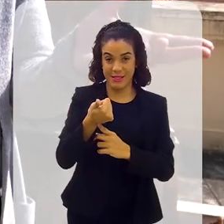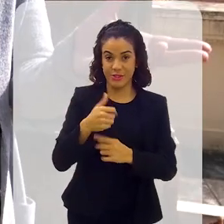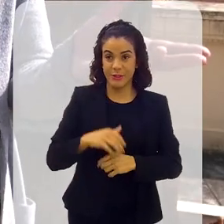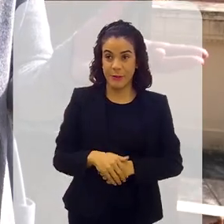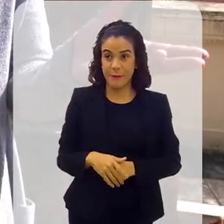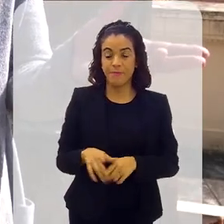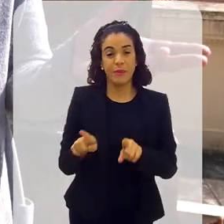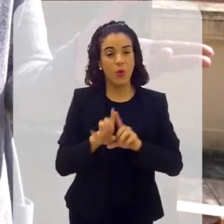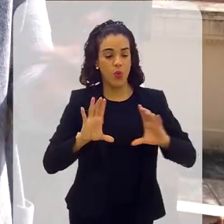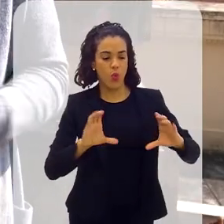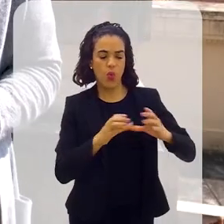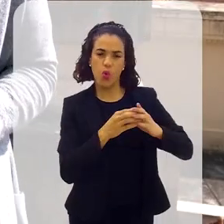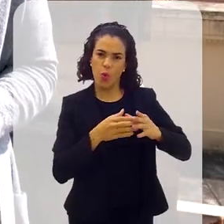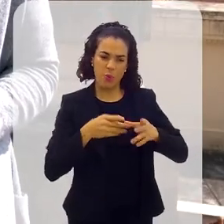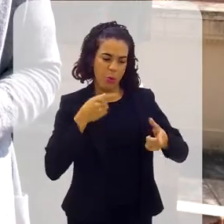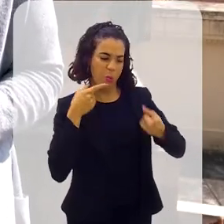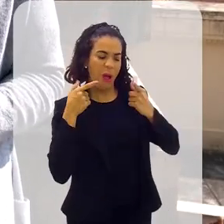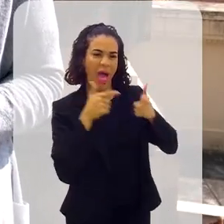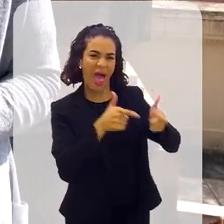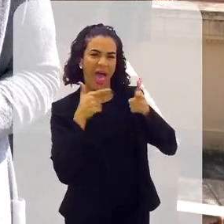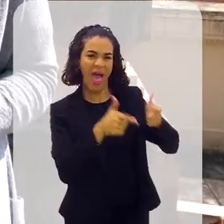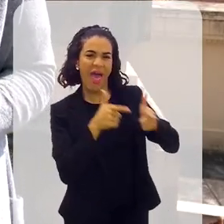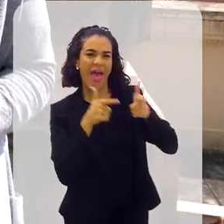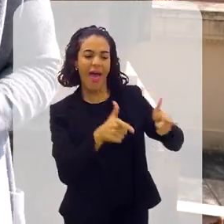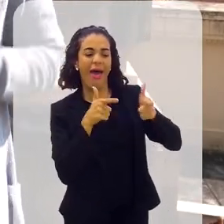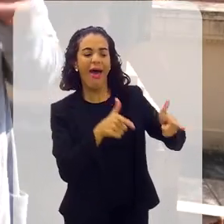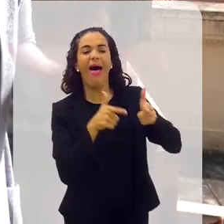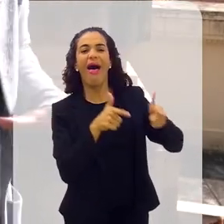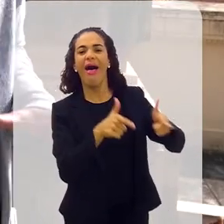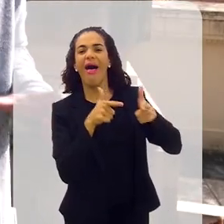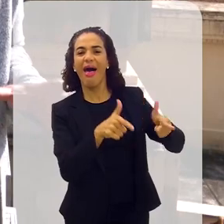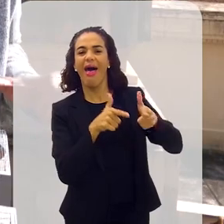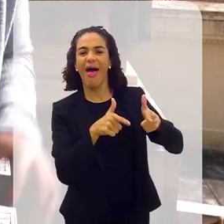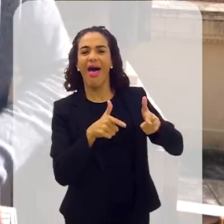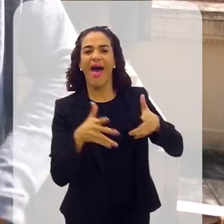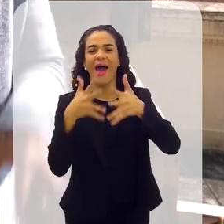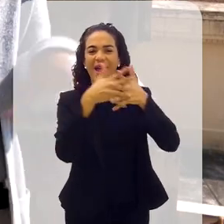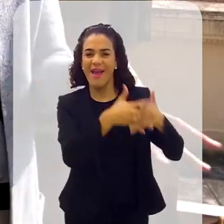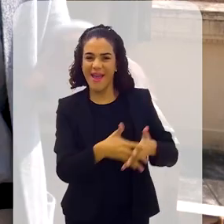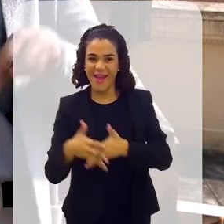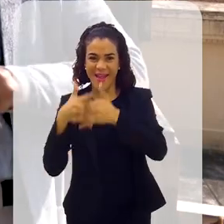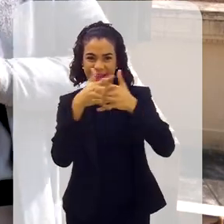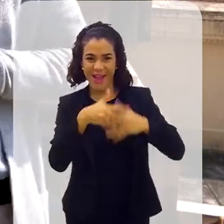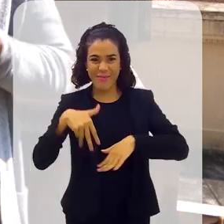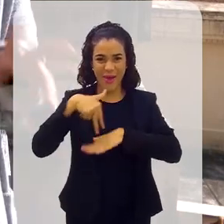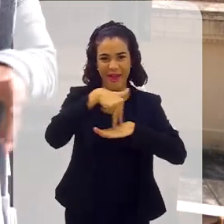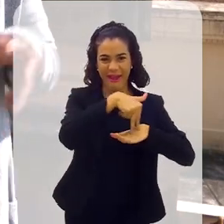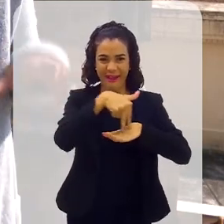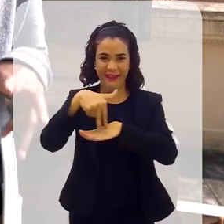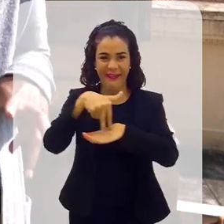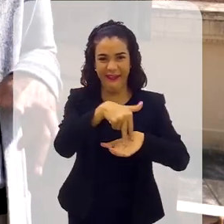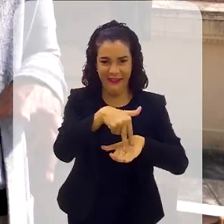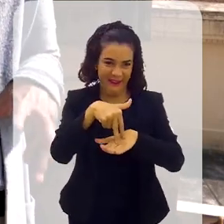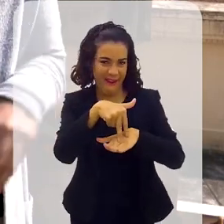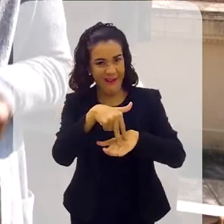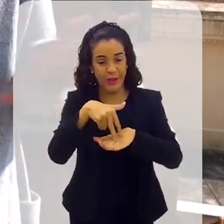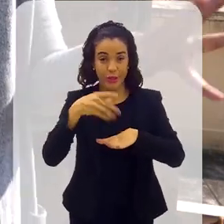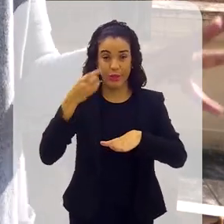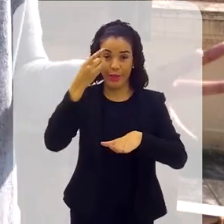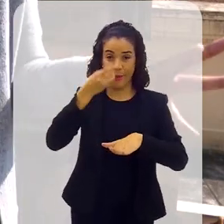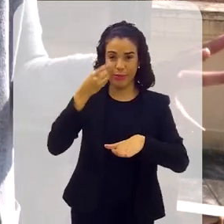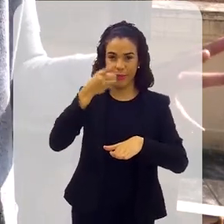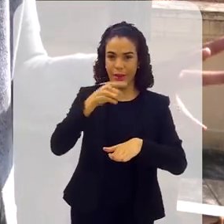que isso é feito por renomados artistas, esse grupo sofreu muitas críticas. Era conhecido como o carro alegórico da Câmara dos Deputados,